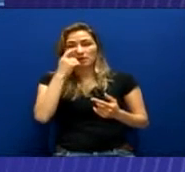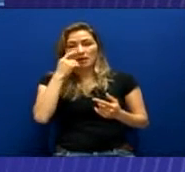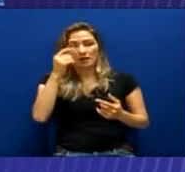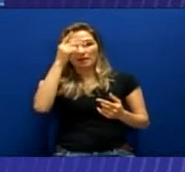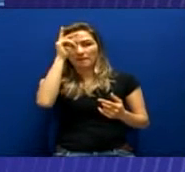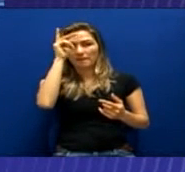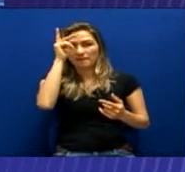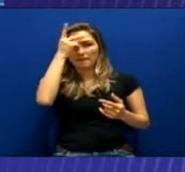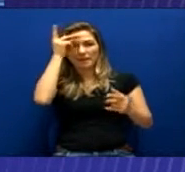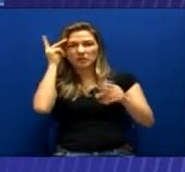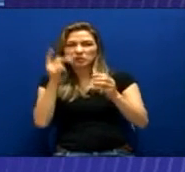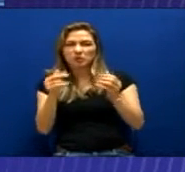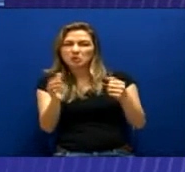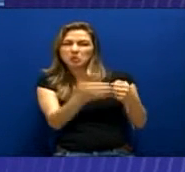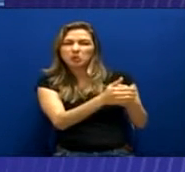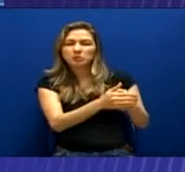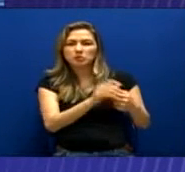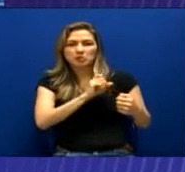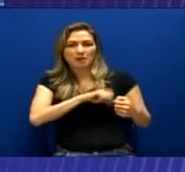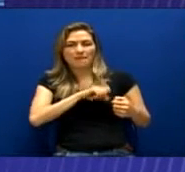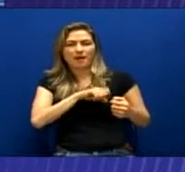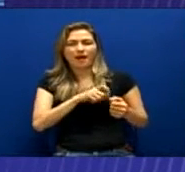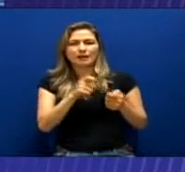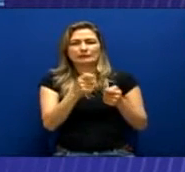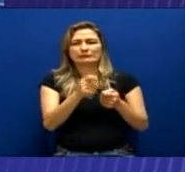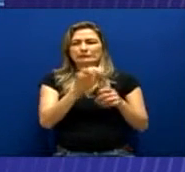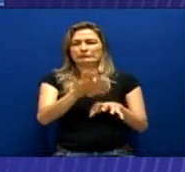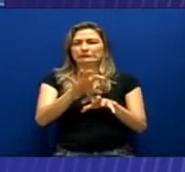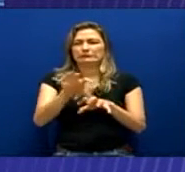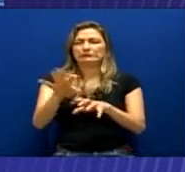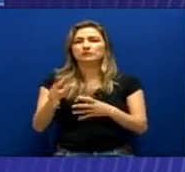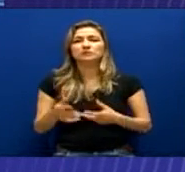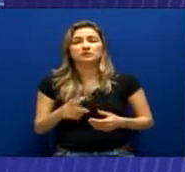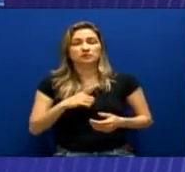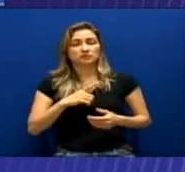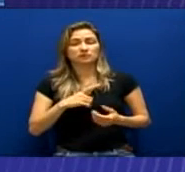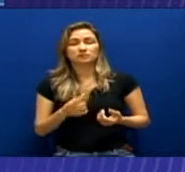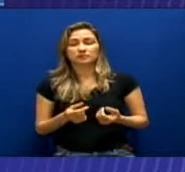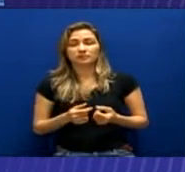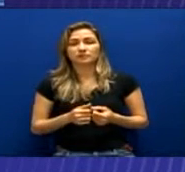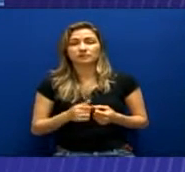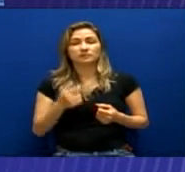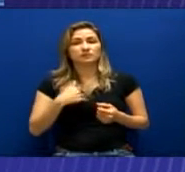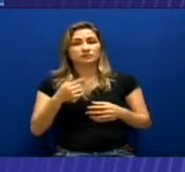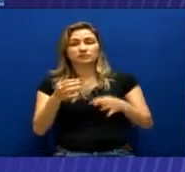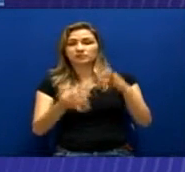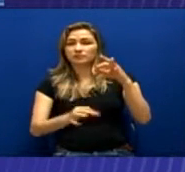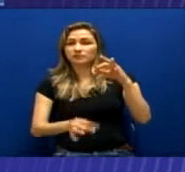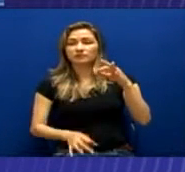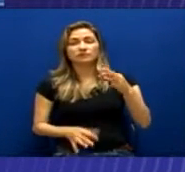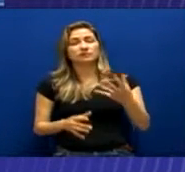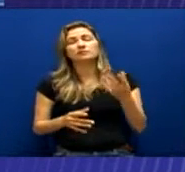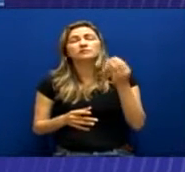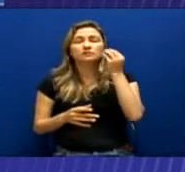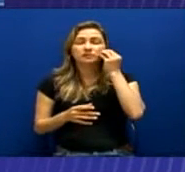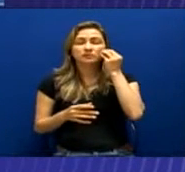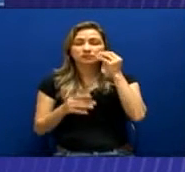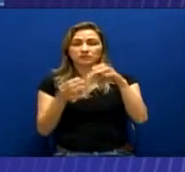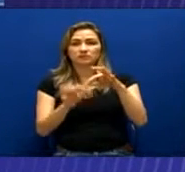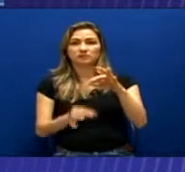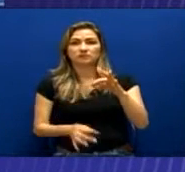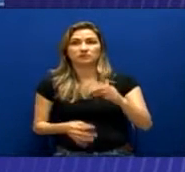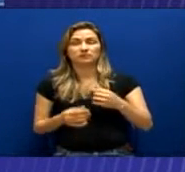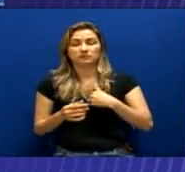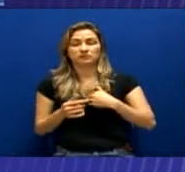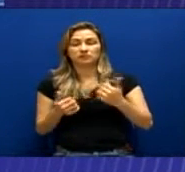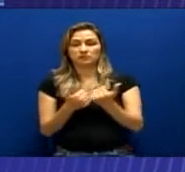a opor resistência. Gente, a questão é longuíssima. Eu estou aqui hoje em nome das